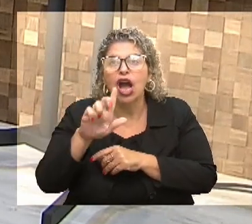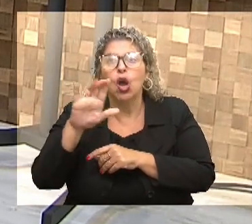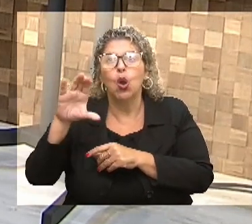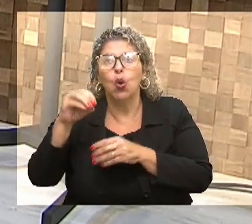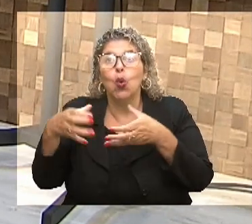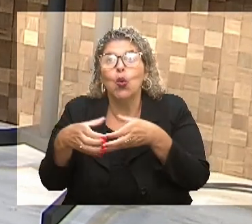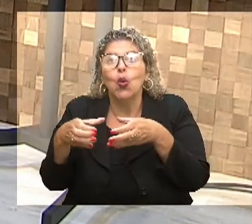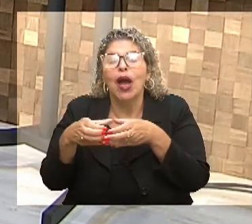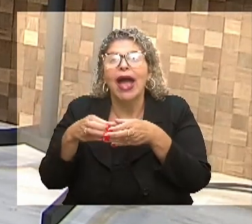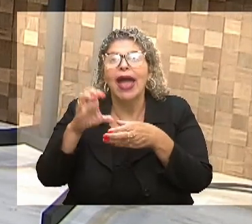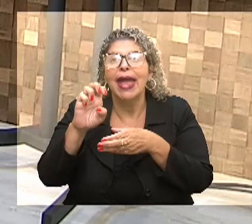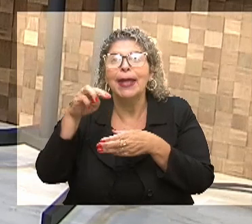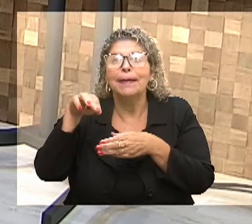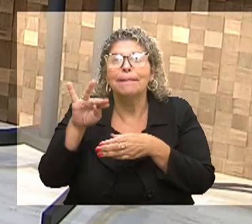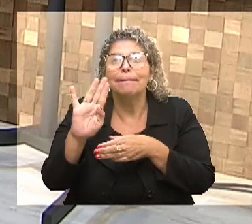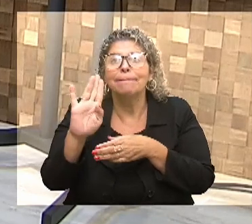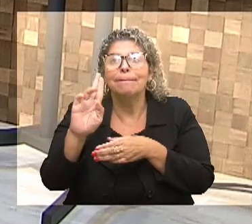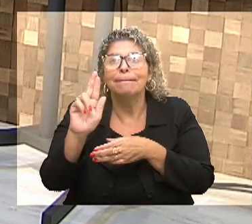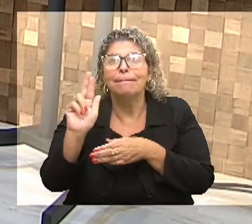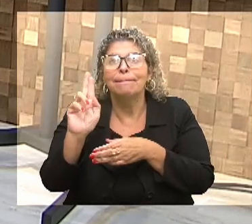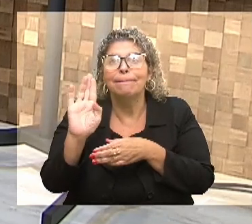motivado pela pandemia.